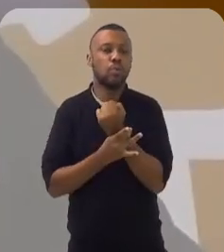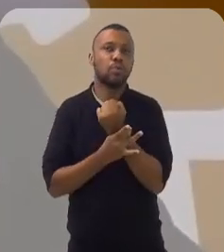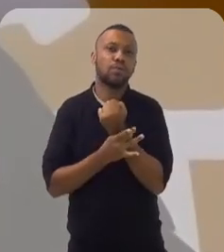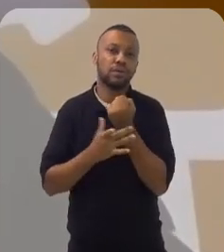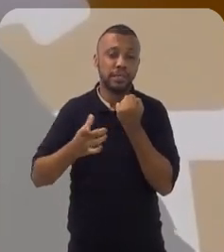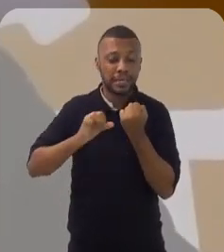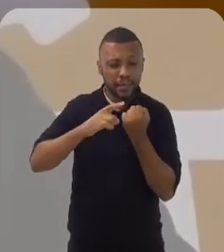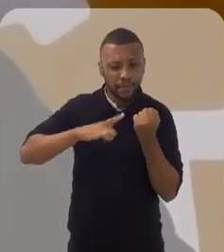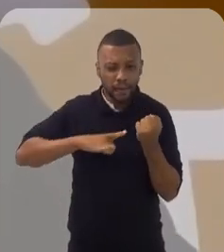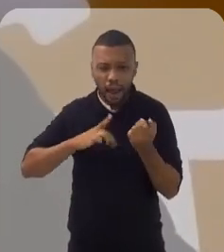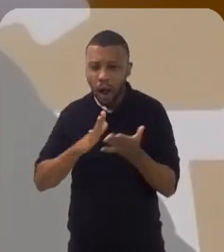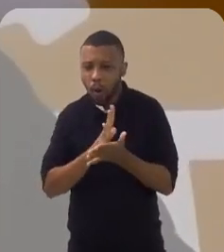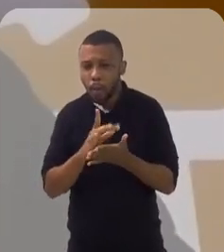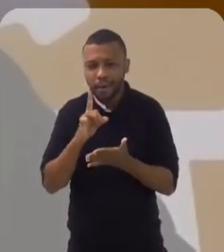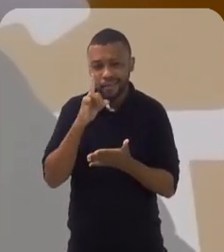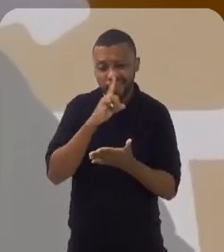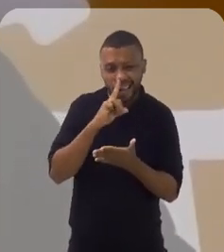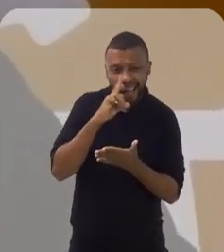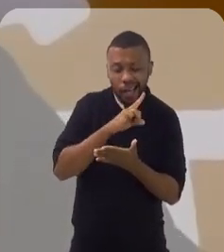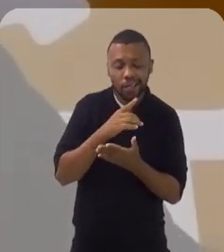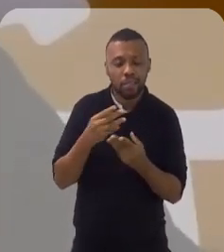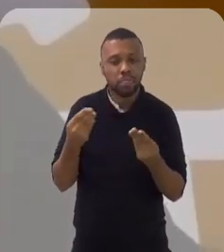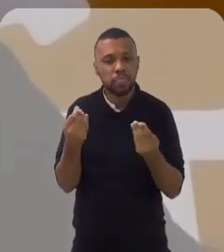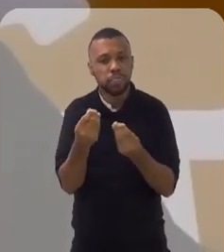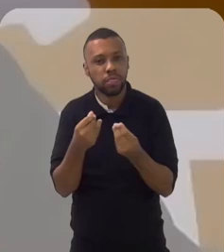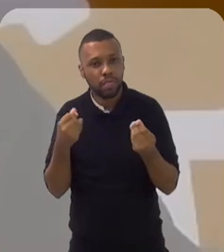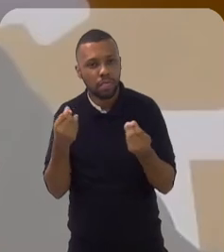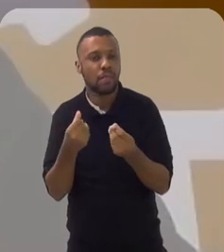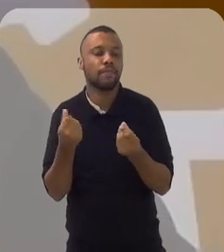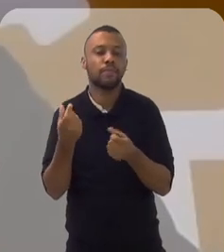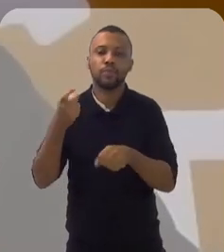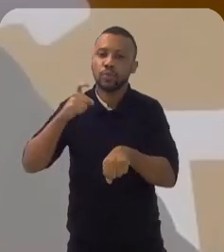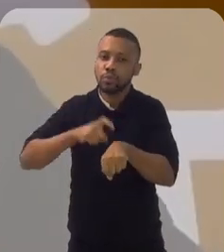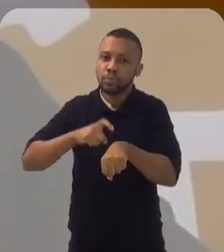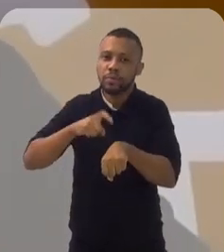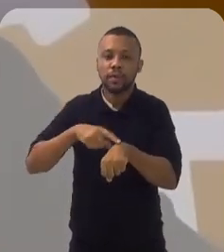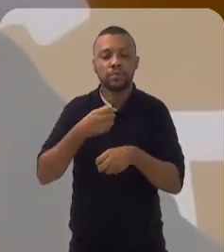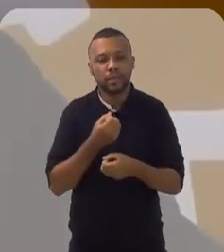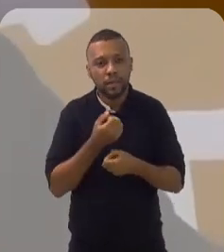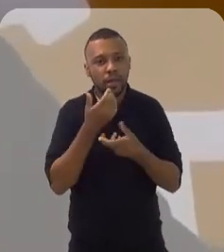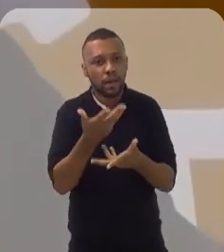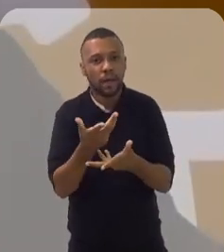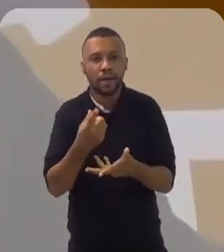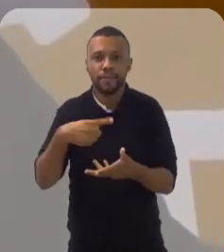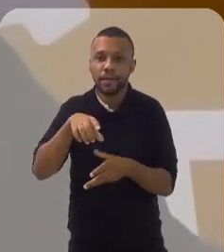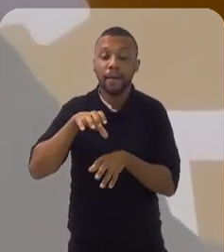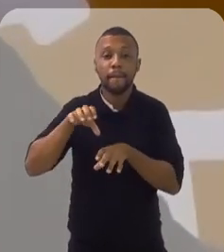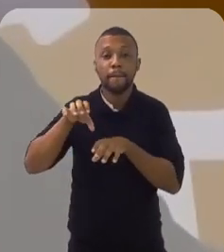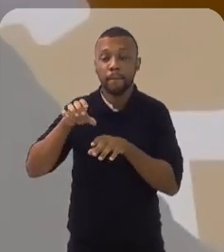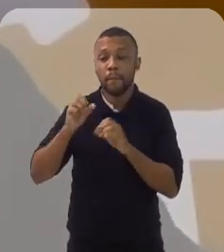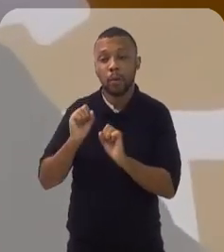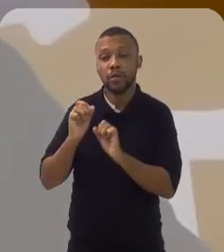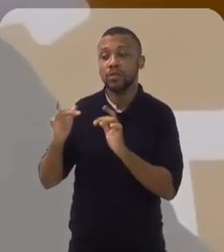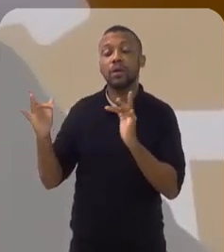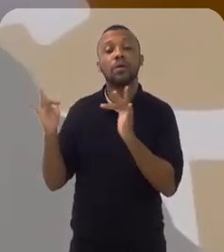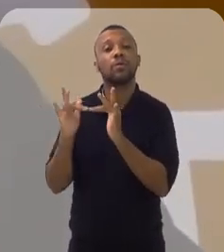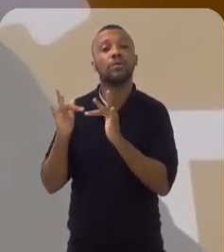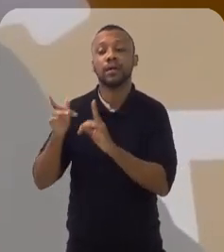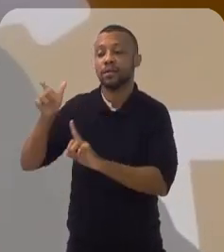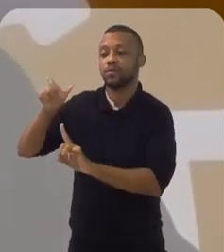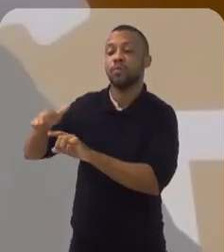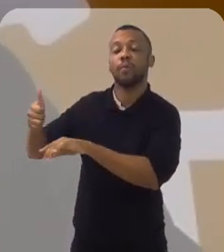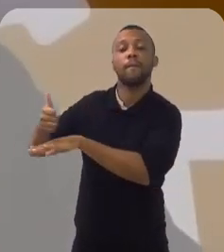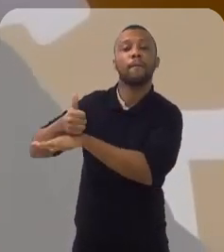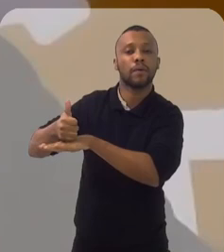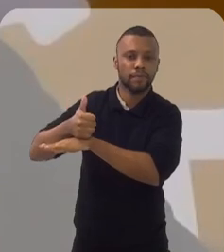uma irregularidade, de uma inconsistência ou de algum erro em correção na declaração, você busca um profissional da contabilidade que,